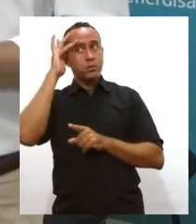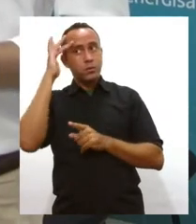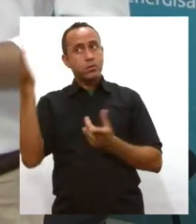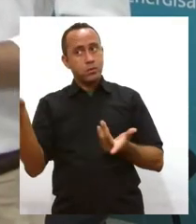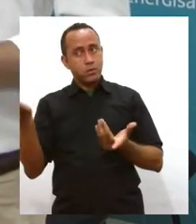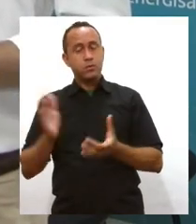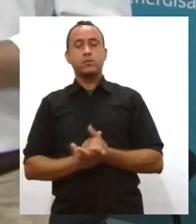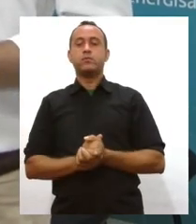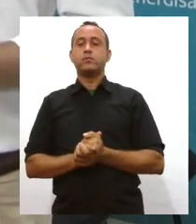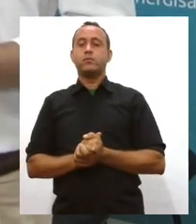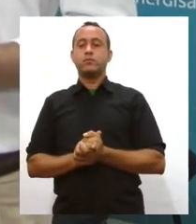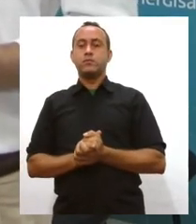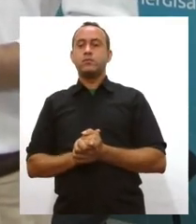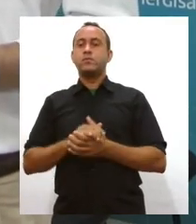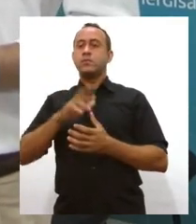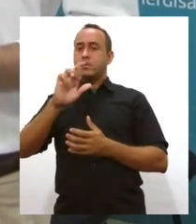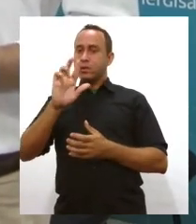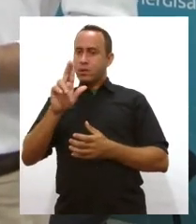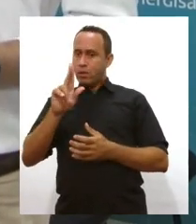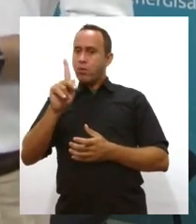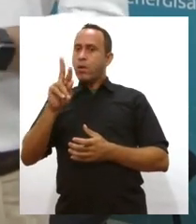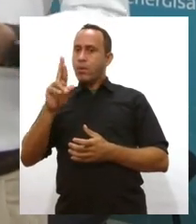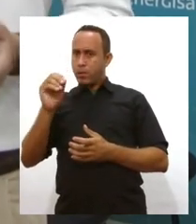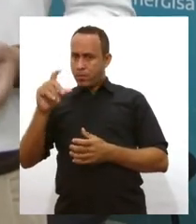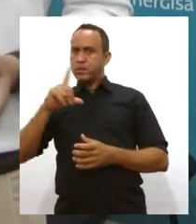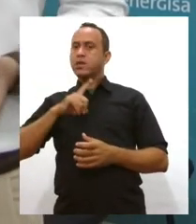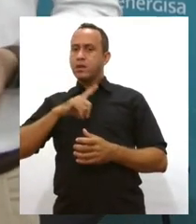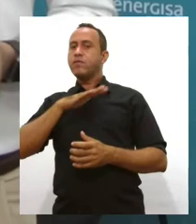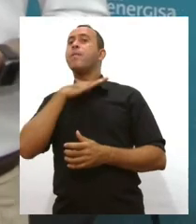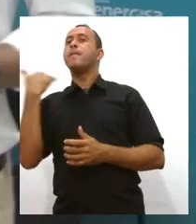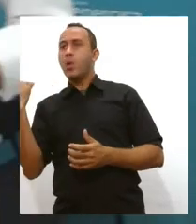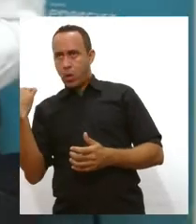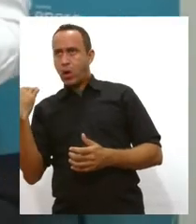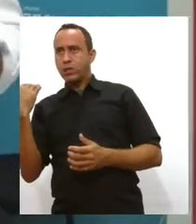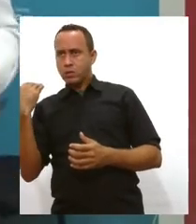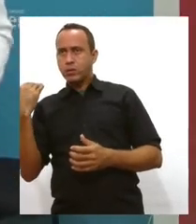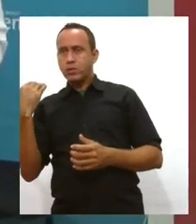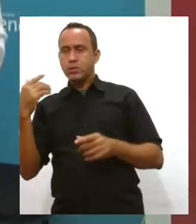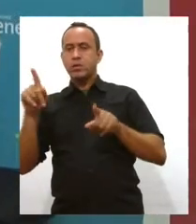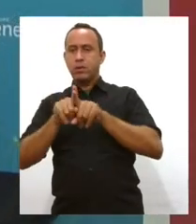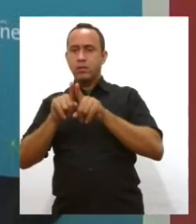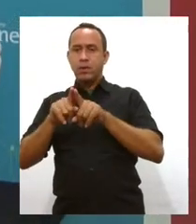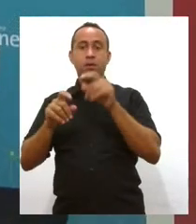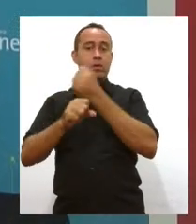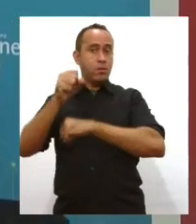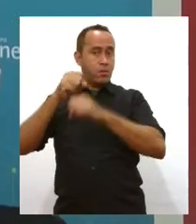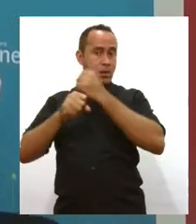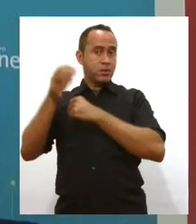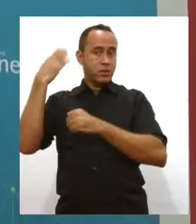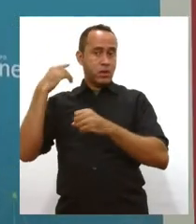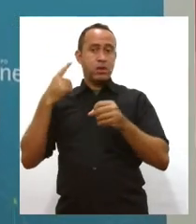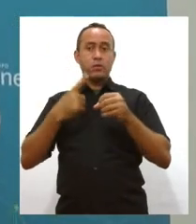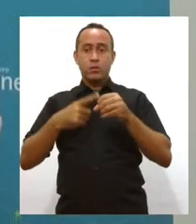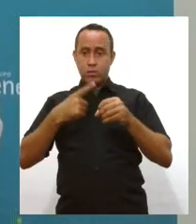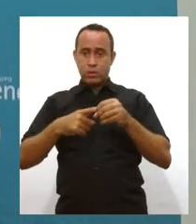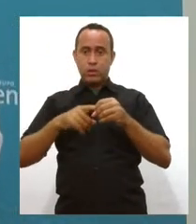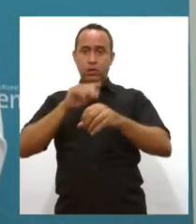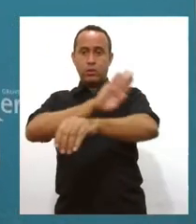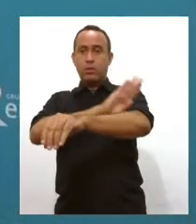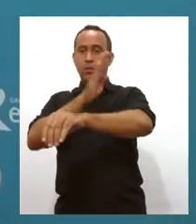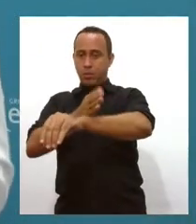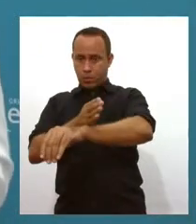Inclusive, o impropriar já teve morte de uma criança, não é isso? Isso, nós tivemos um caso no passado, uma fatalidade muito grande,